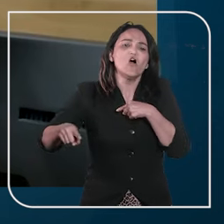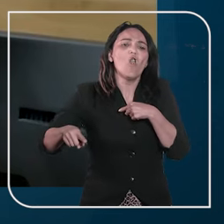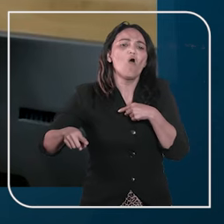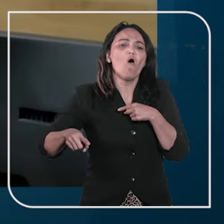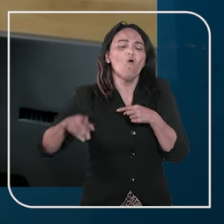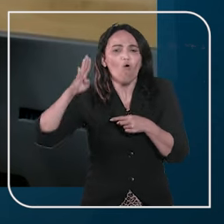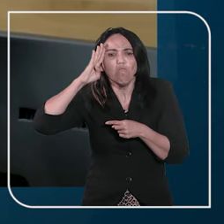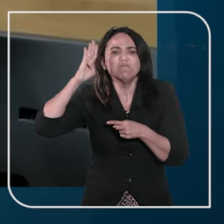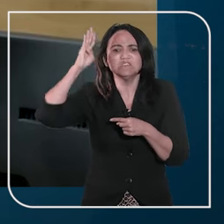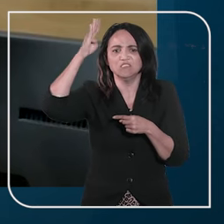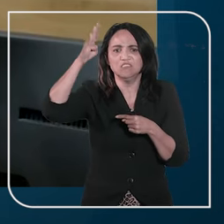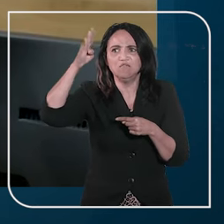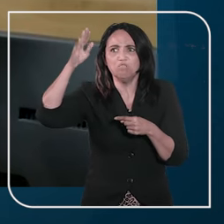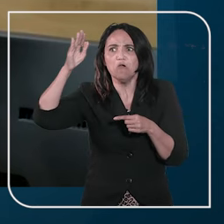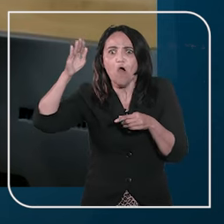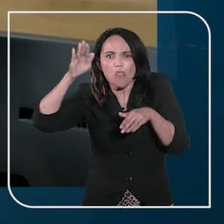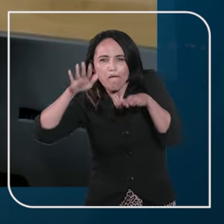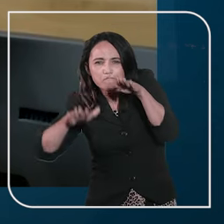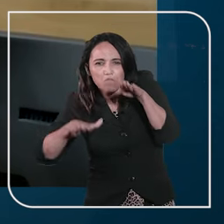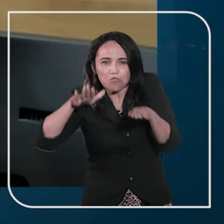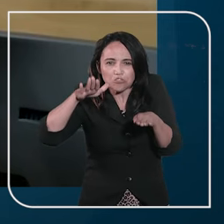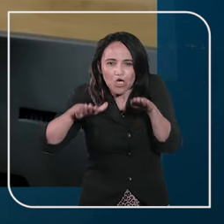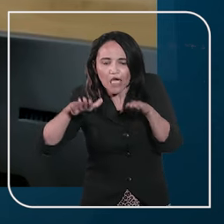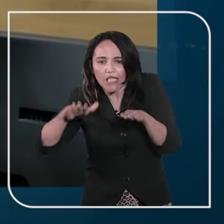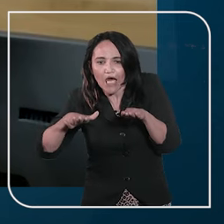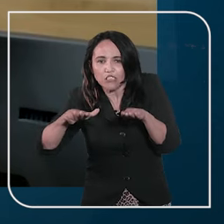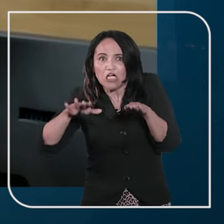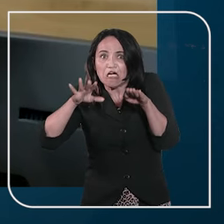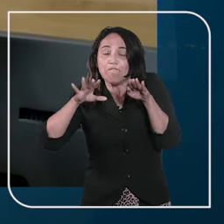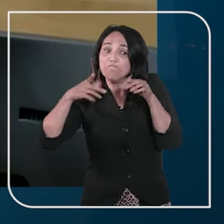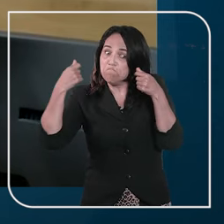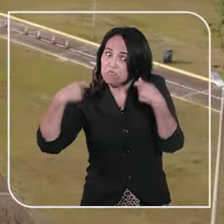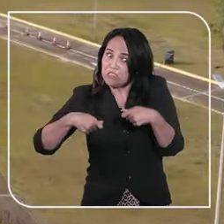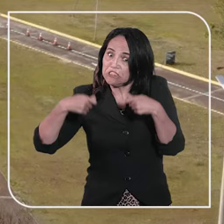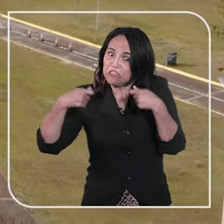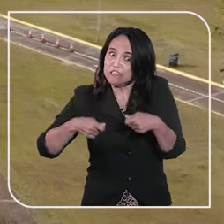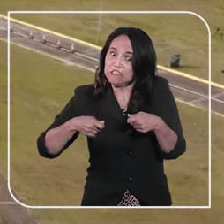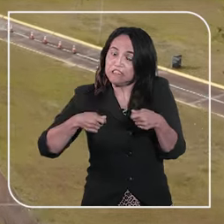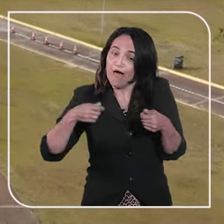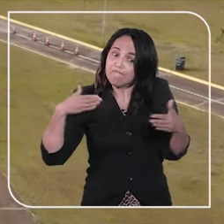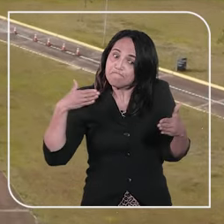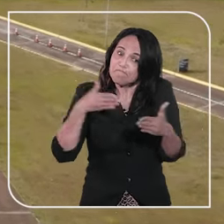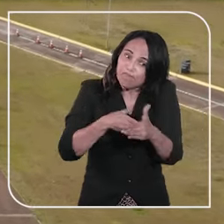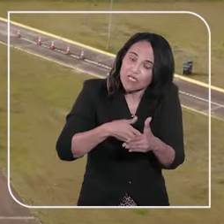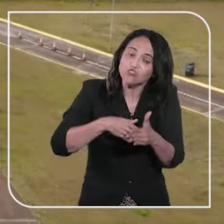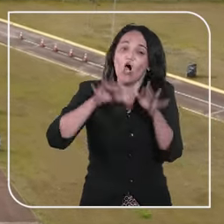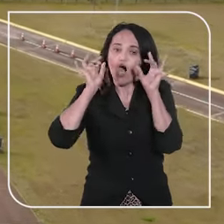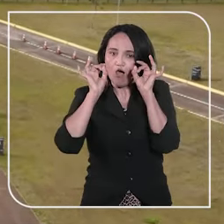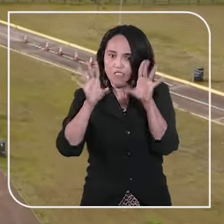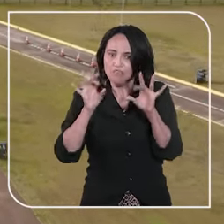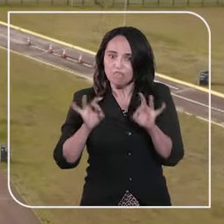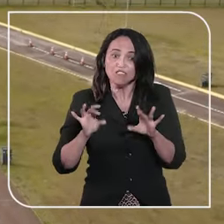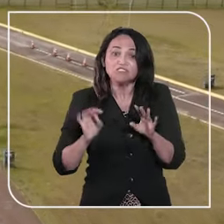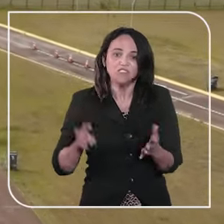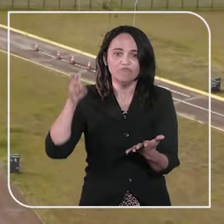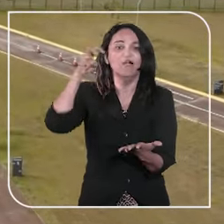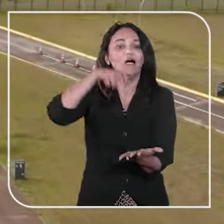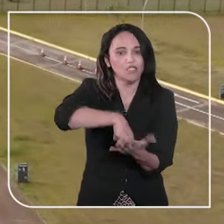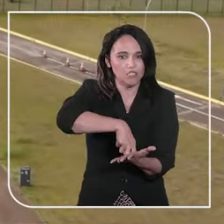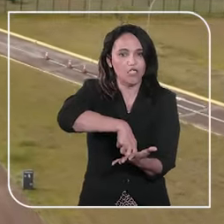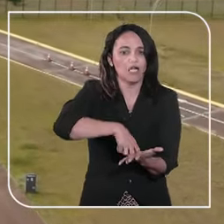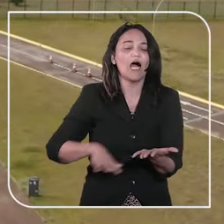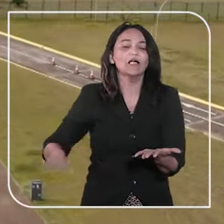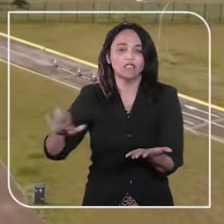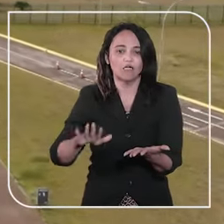e, na avaliação do ministro, a proibição específica do exercício na área criminal é suficiente para garantir